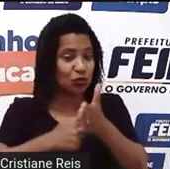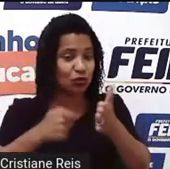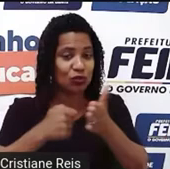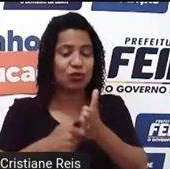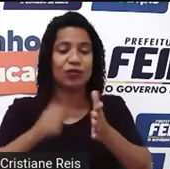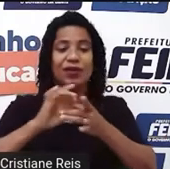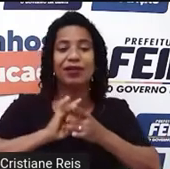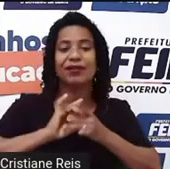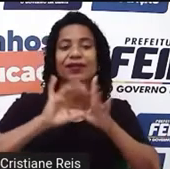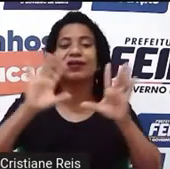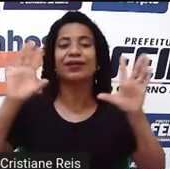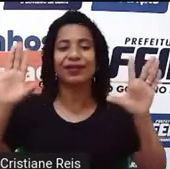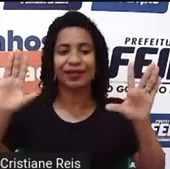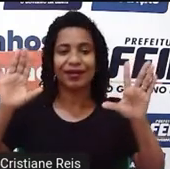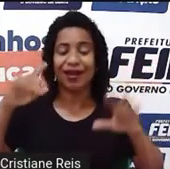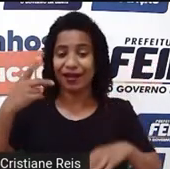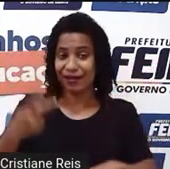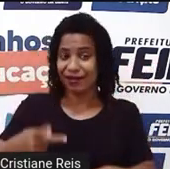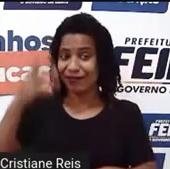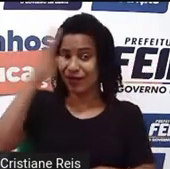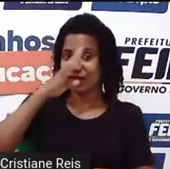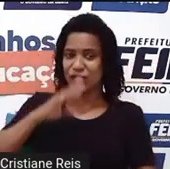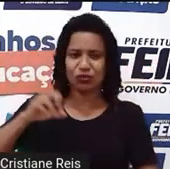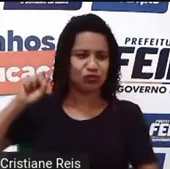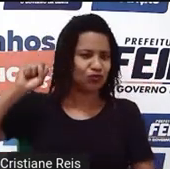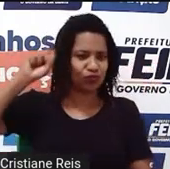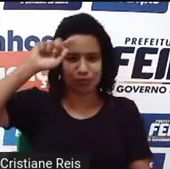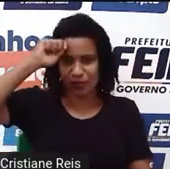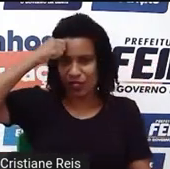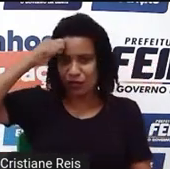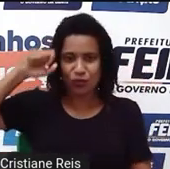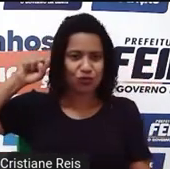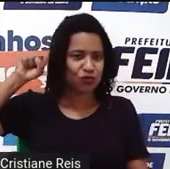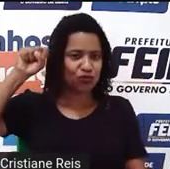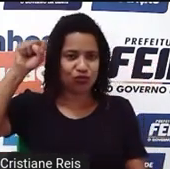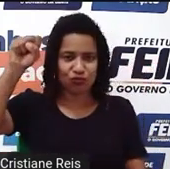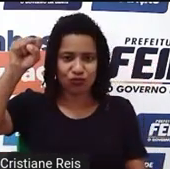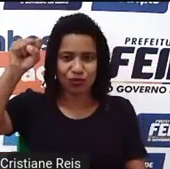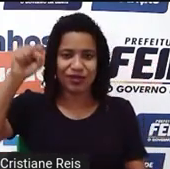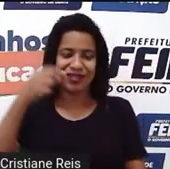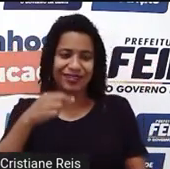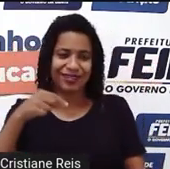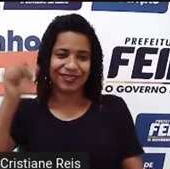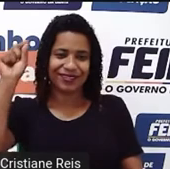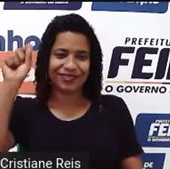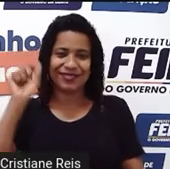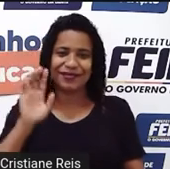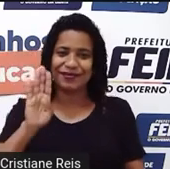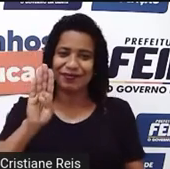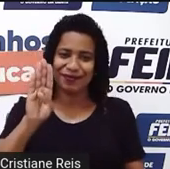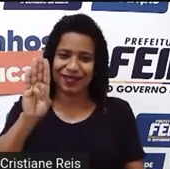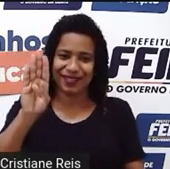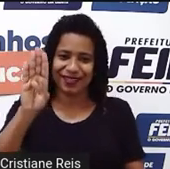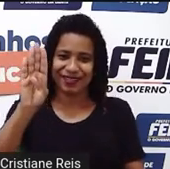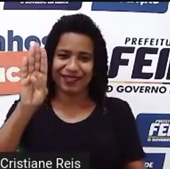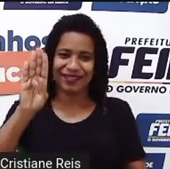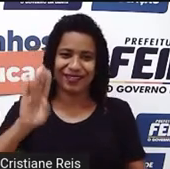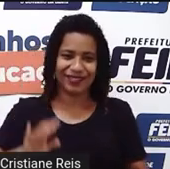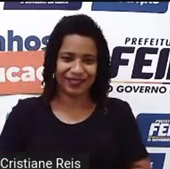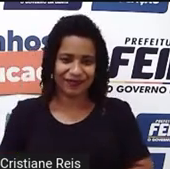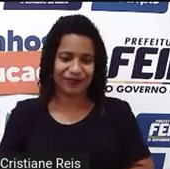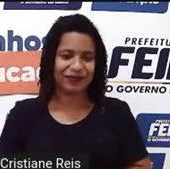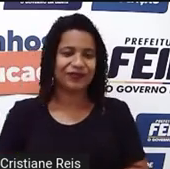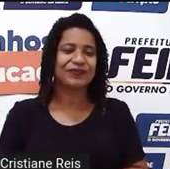que representa a resistência negra para muitos brasileiros? Zumbi dos Palmares. Ok? E